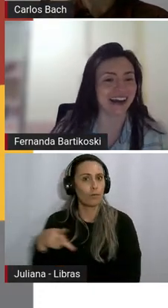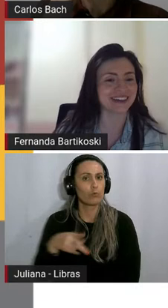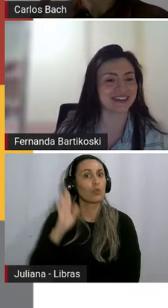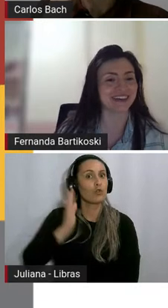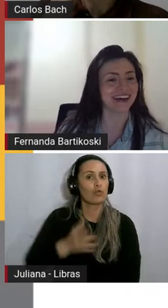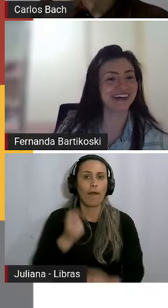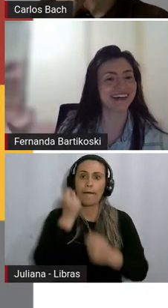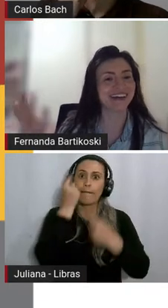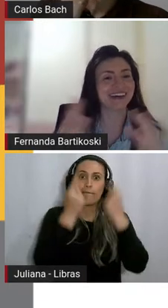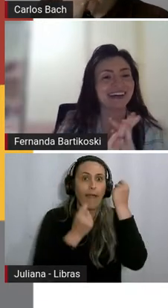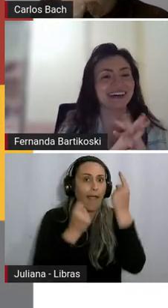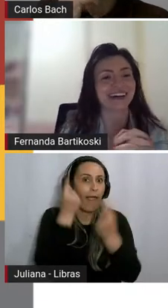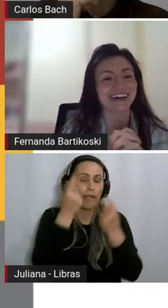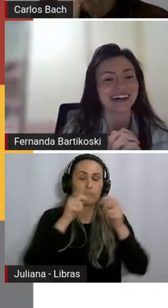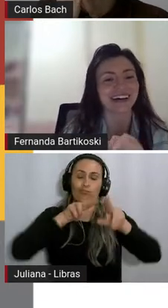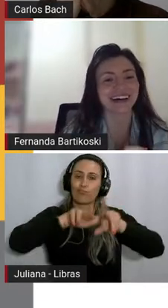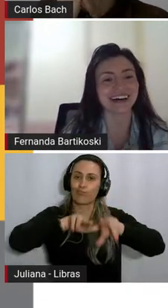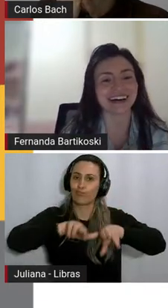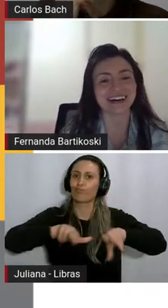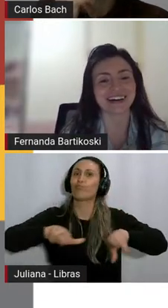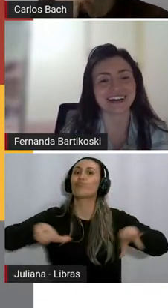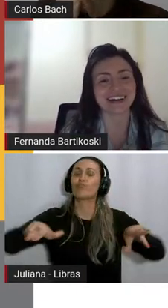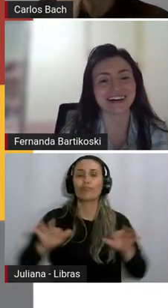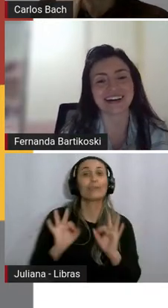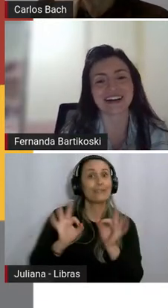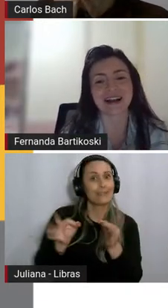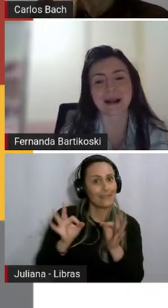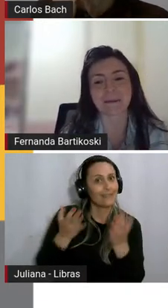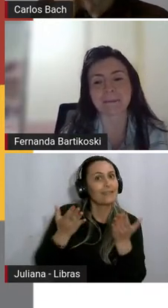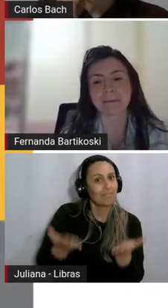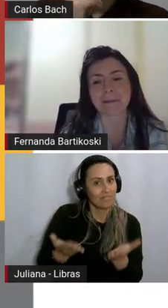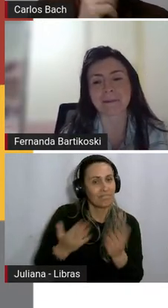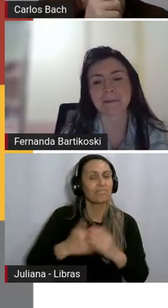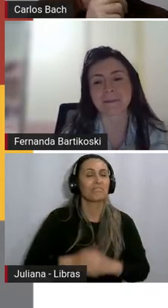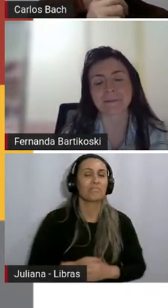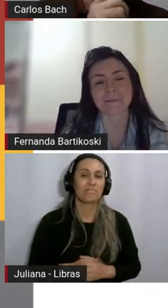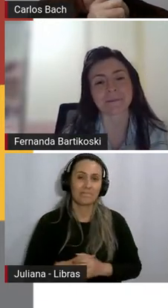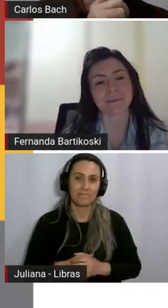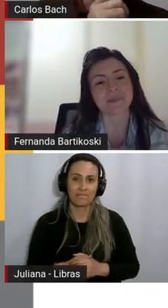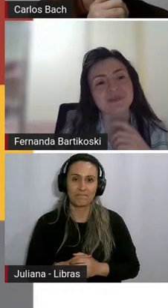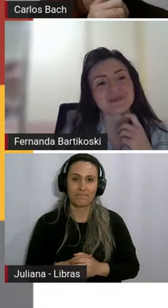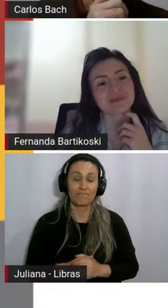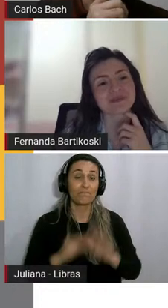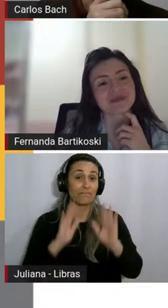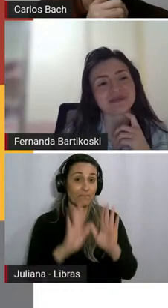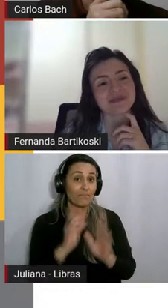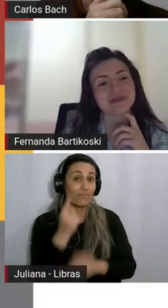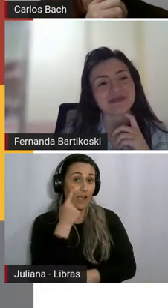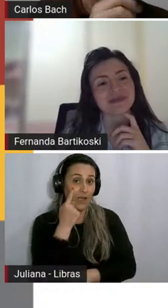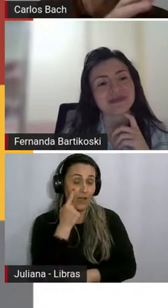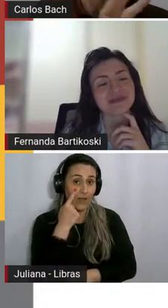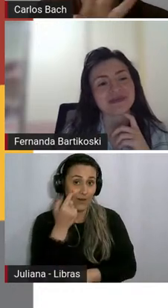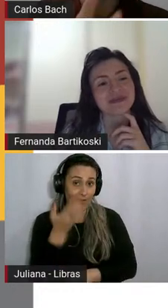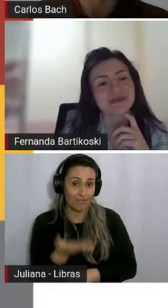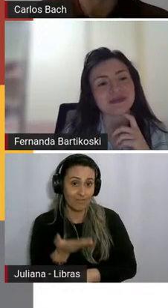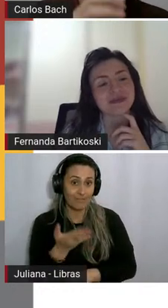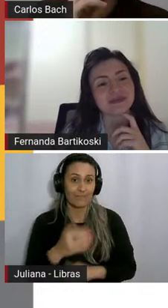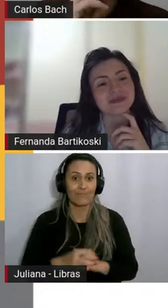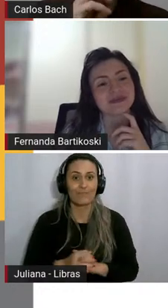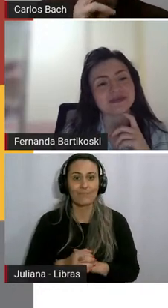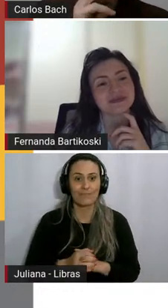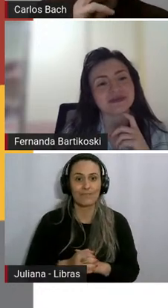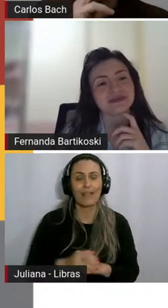literária. isso, né? Uhum. Uhum. E olha só, Fernanda, lembra que eu falei quando a gente tava